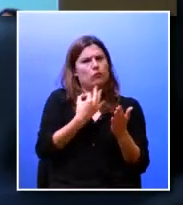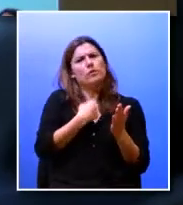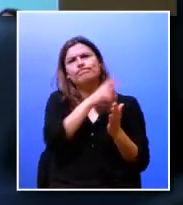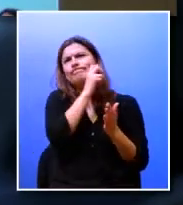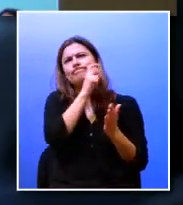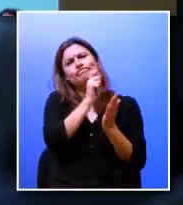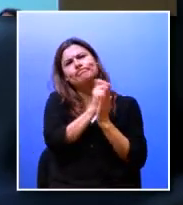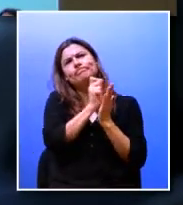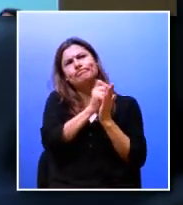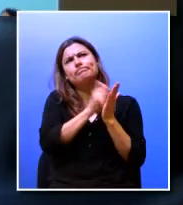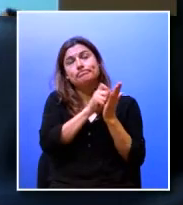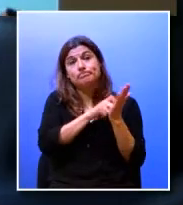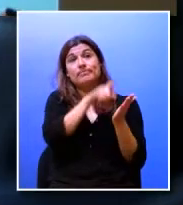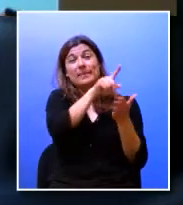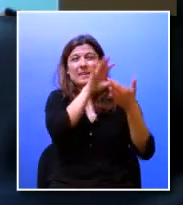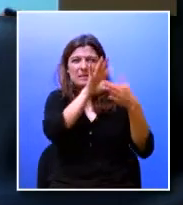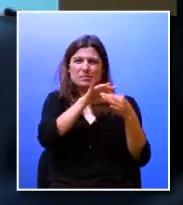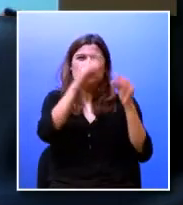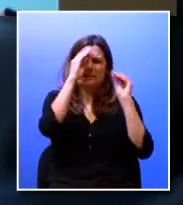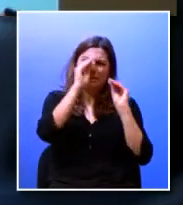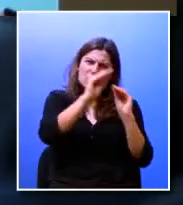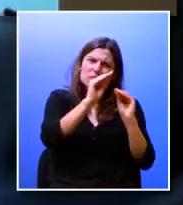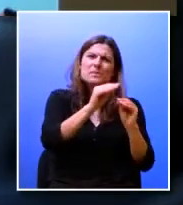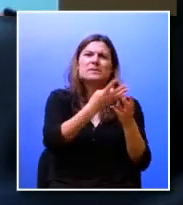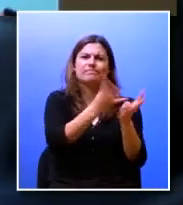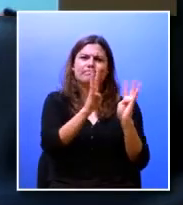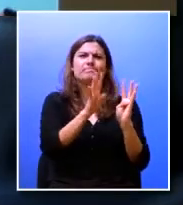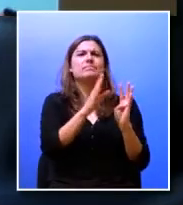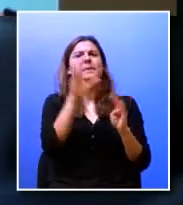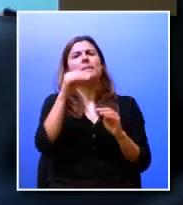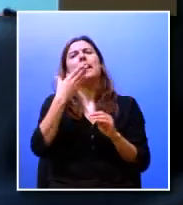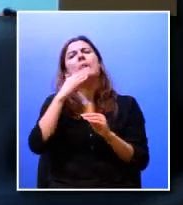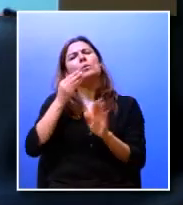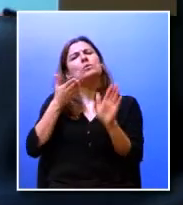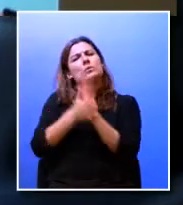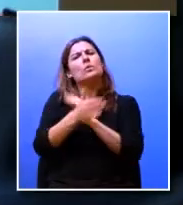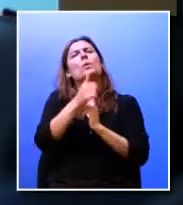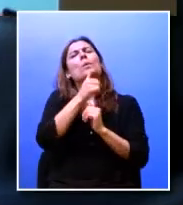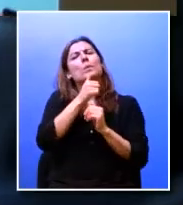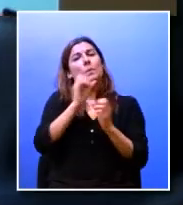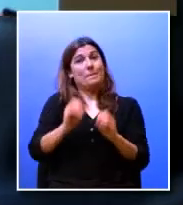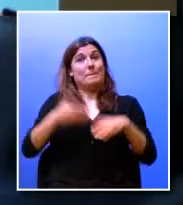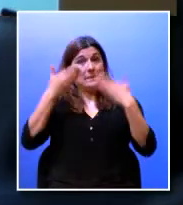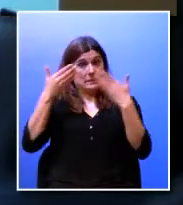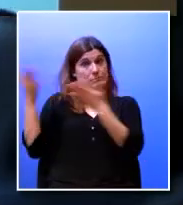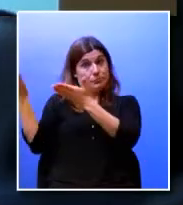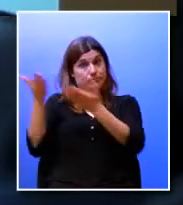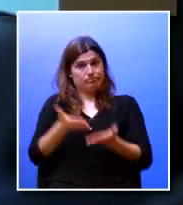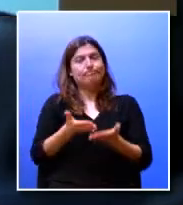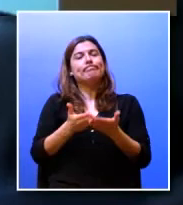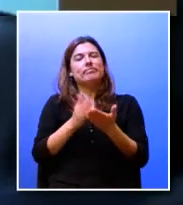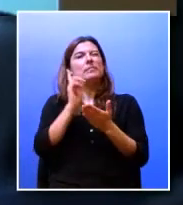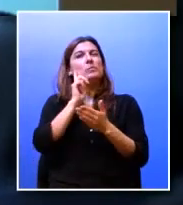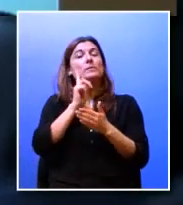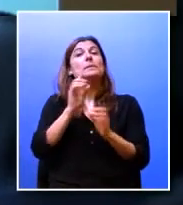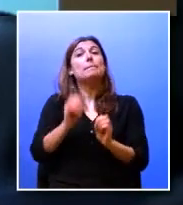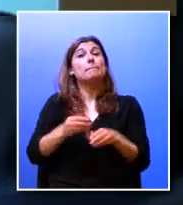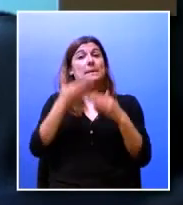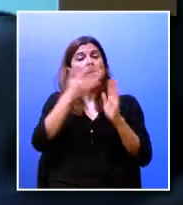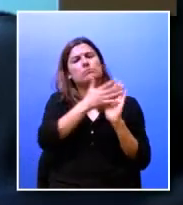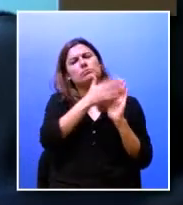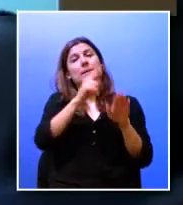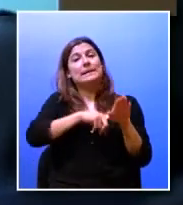sobre as questões da formação e o acolhimento aos nossos alunos importa-nos também garantir que no fim dos seus